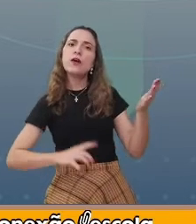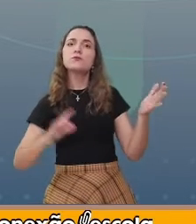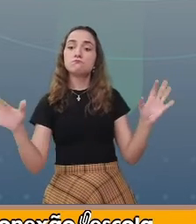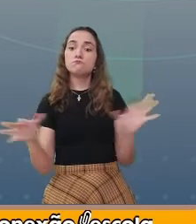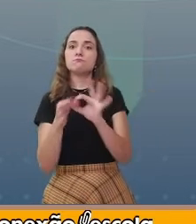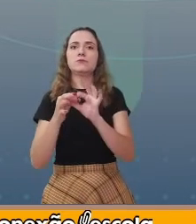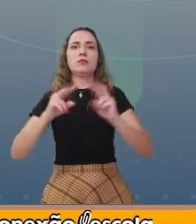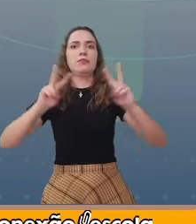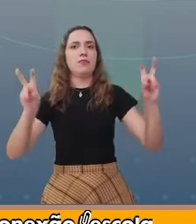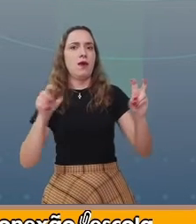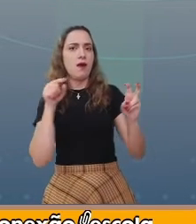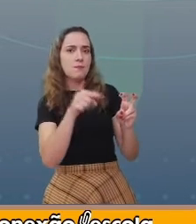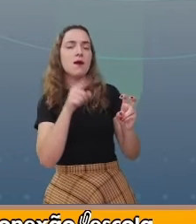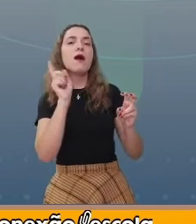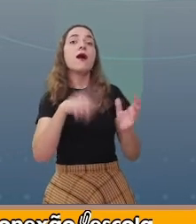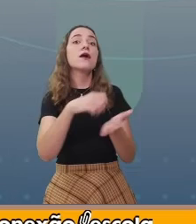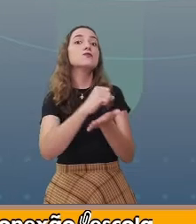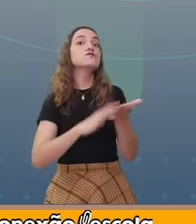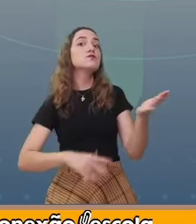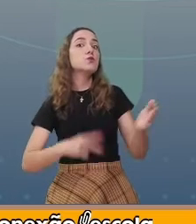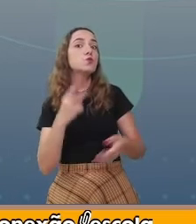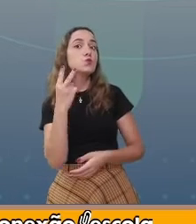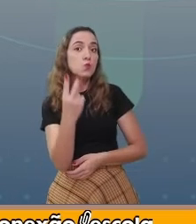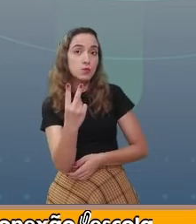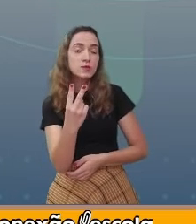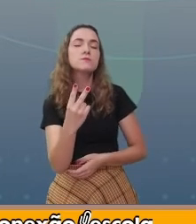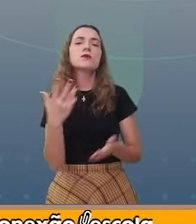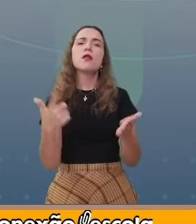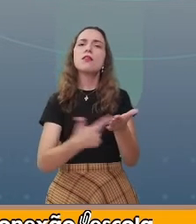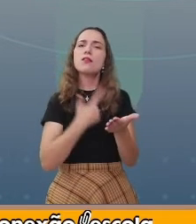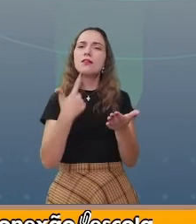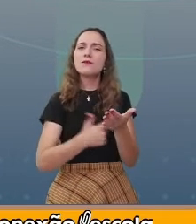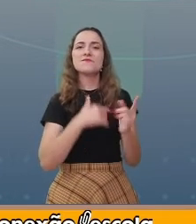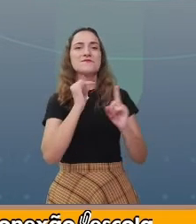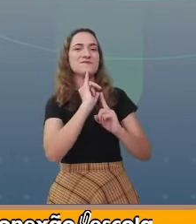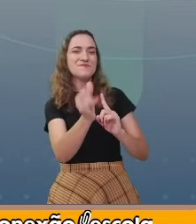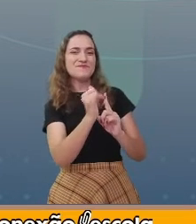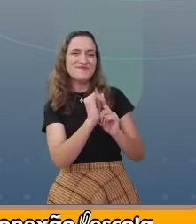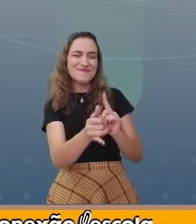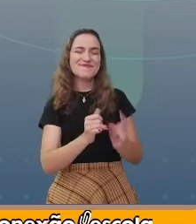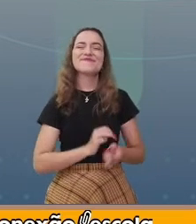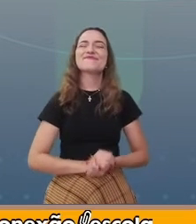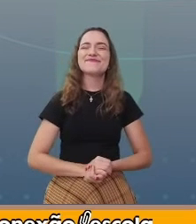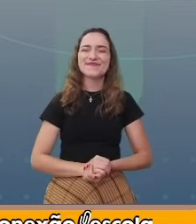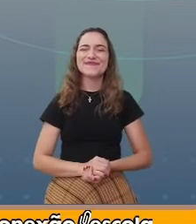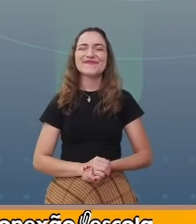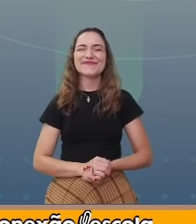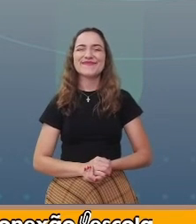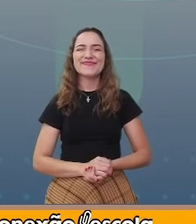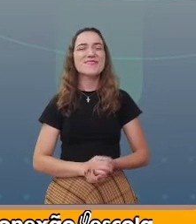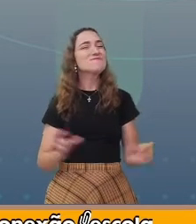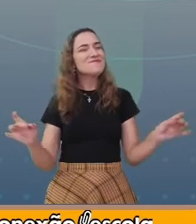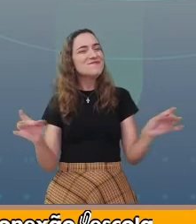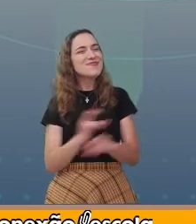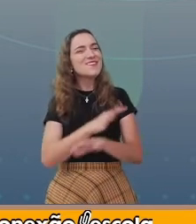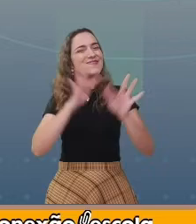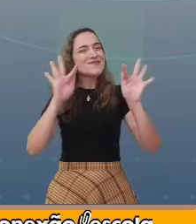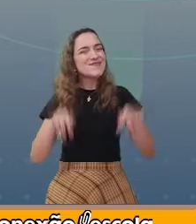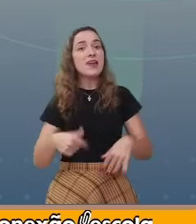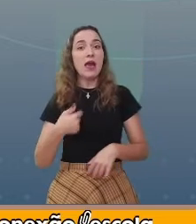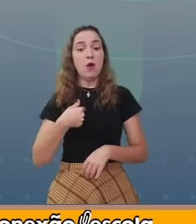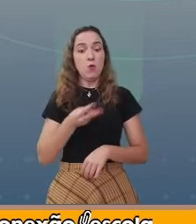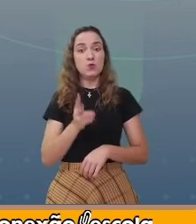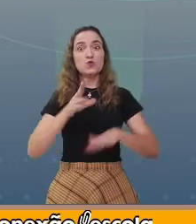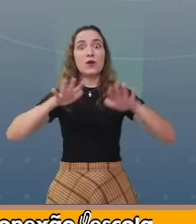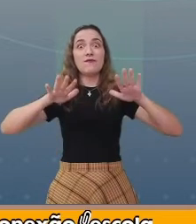essa aula. Atividade 2, livro de parlendas. É isso aí. Eu